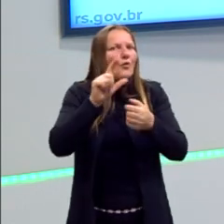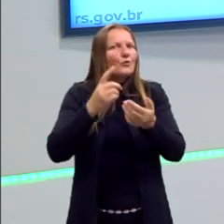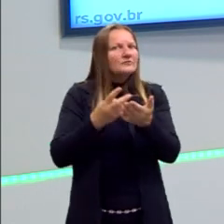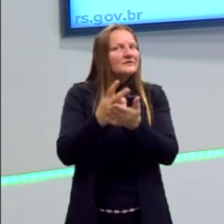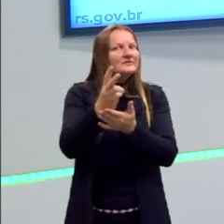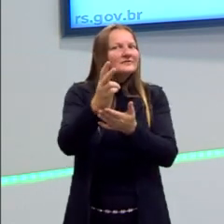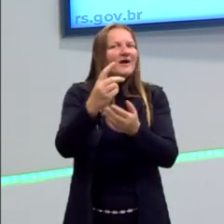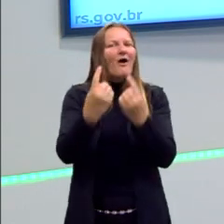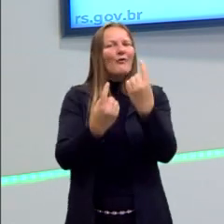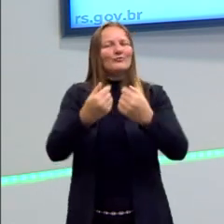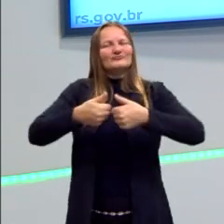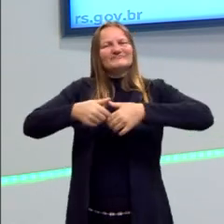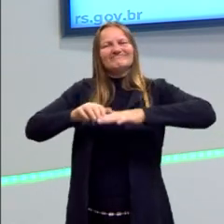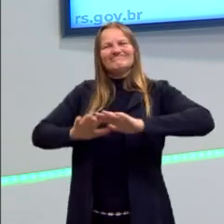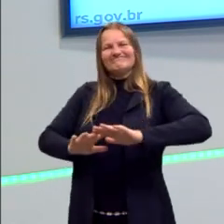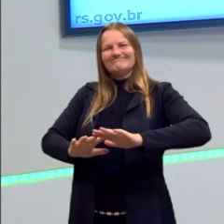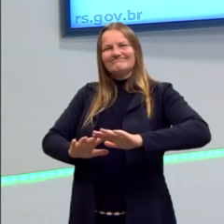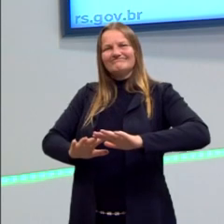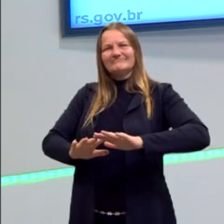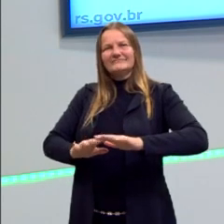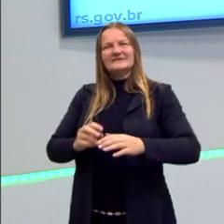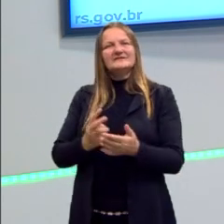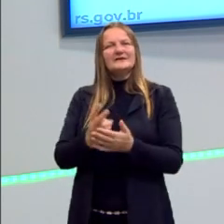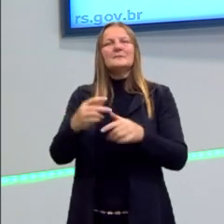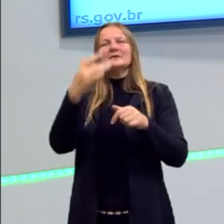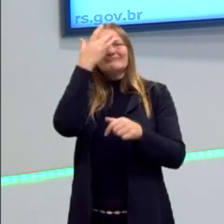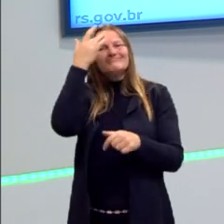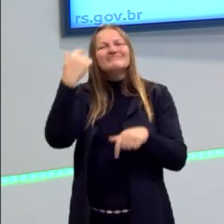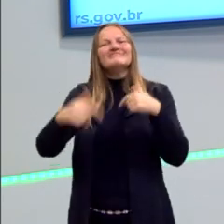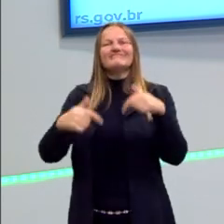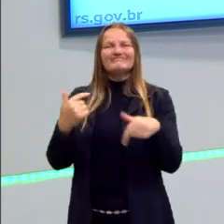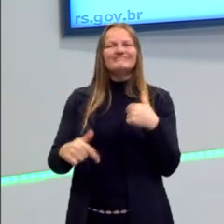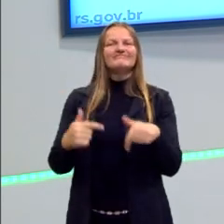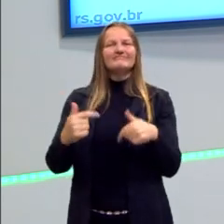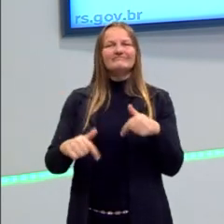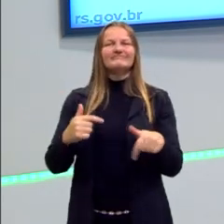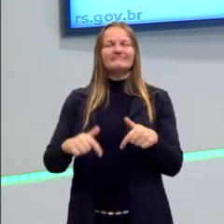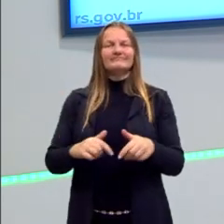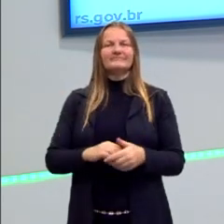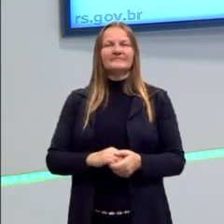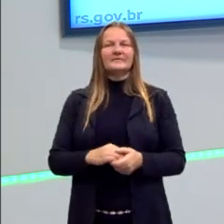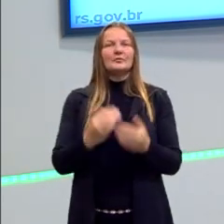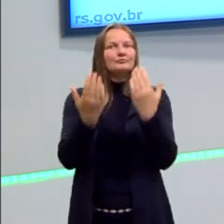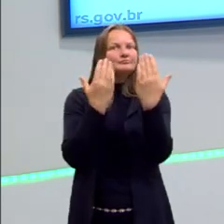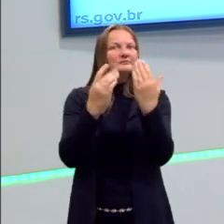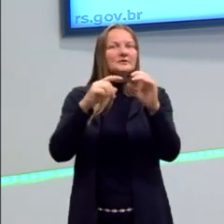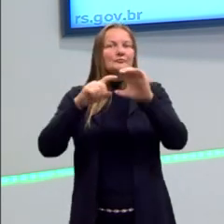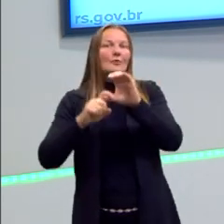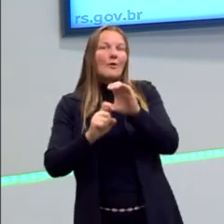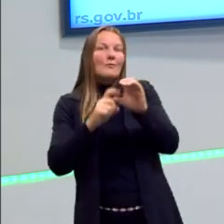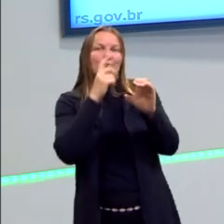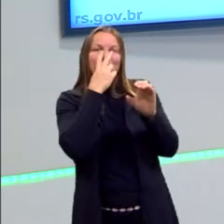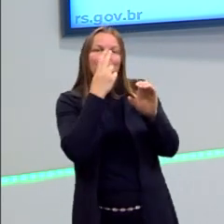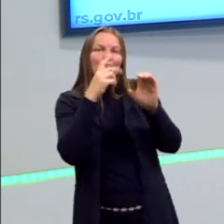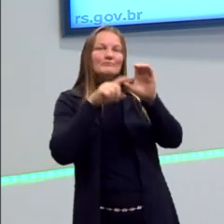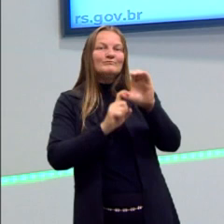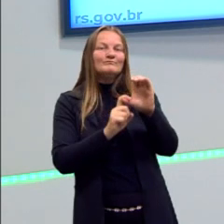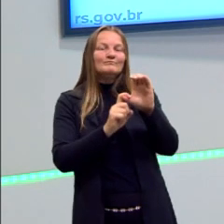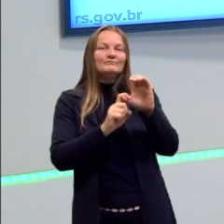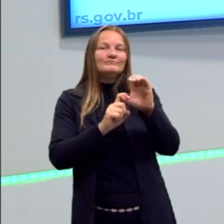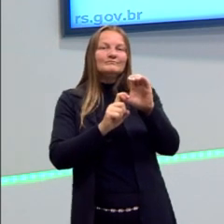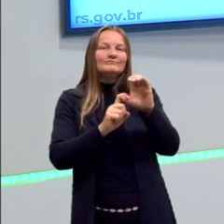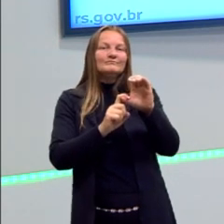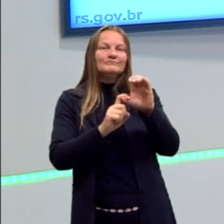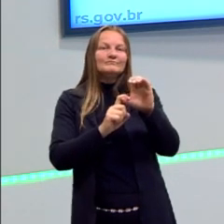alguns permanecerão sendo fornecedores de mão de obra barata, né? Então, isso cria uma dependência, uma interdependência entre os países.